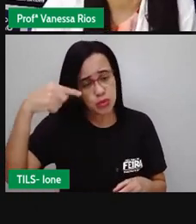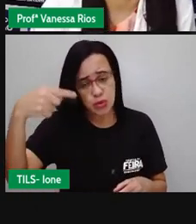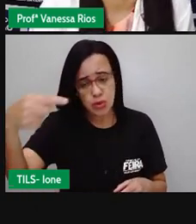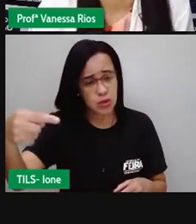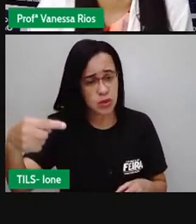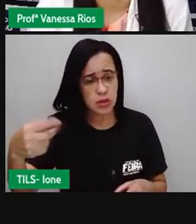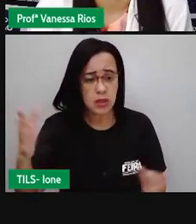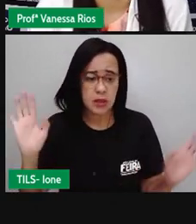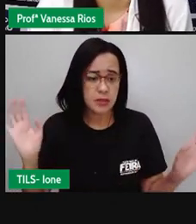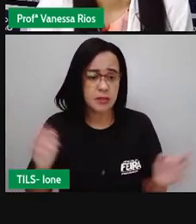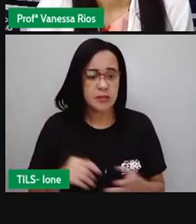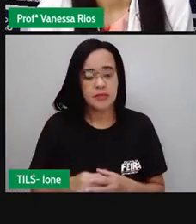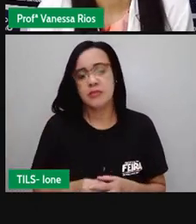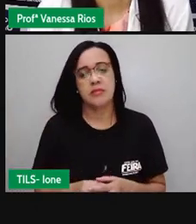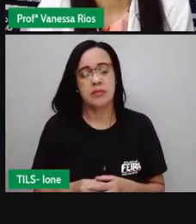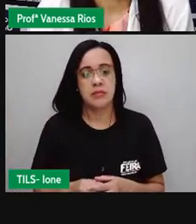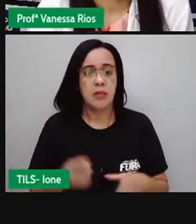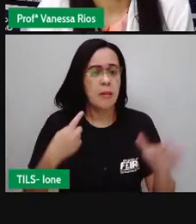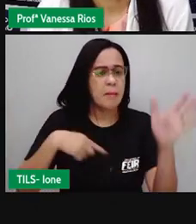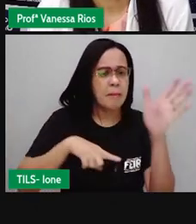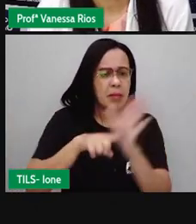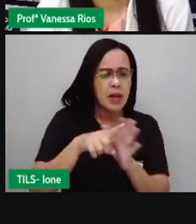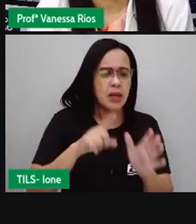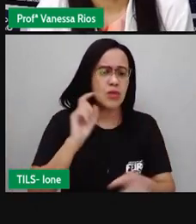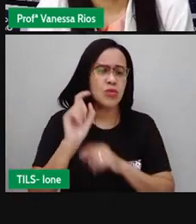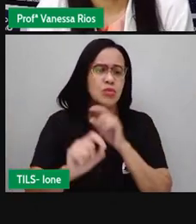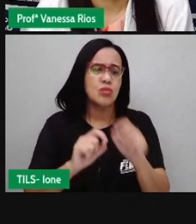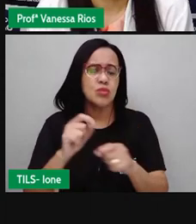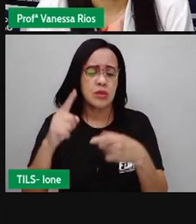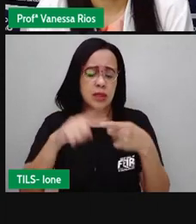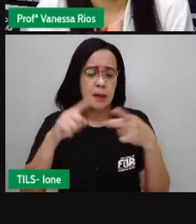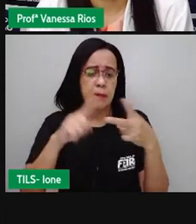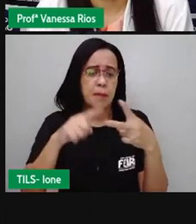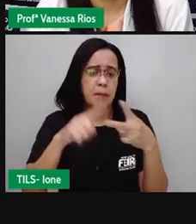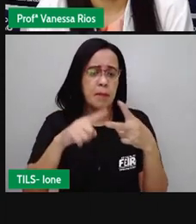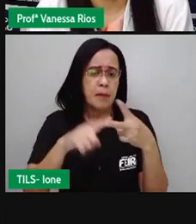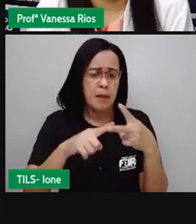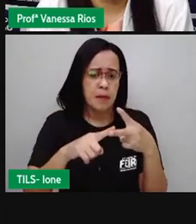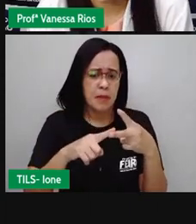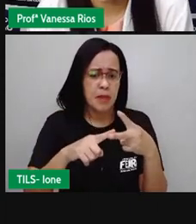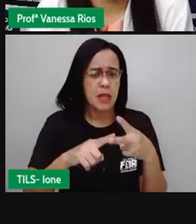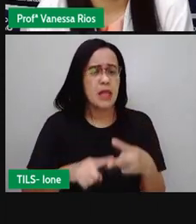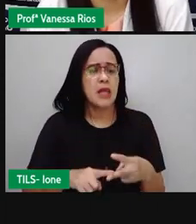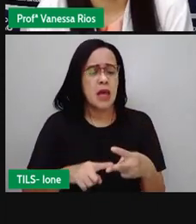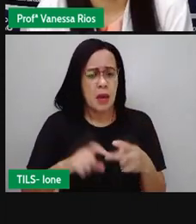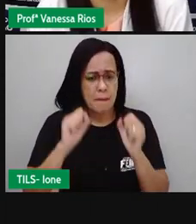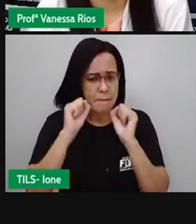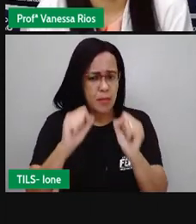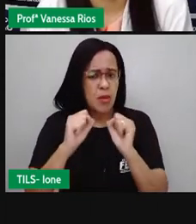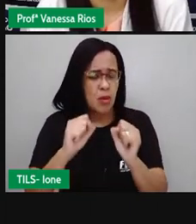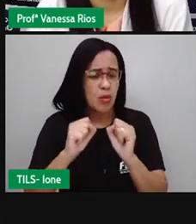aqui a segunda pergunta. E será que poderiam ser assunto de uma crônica?